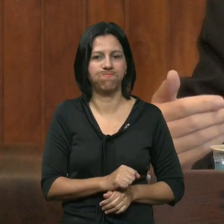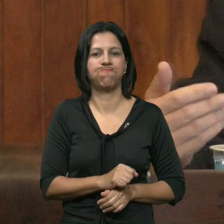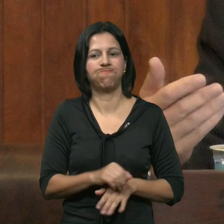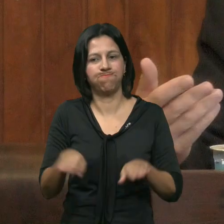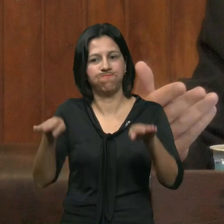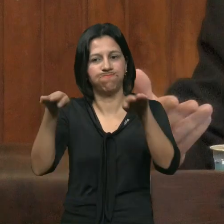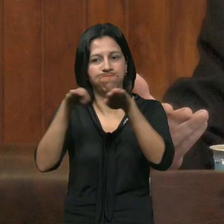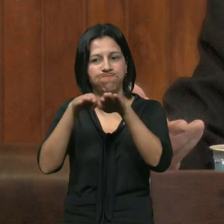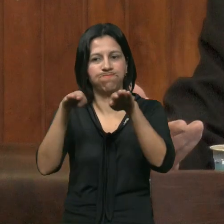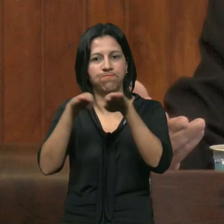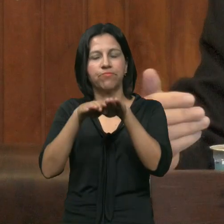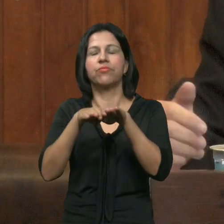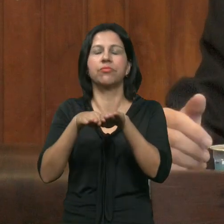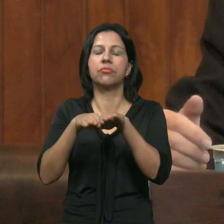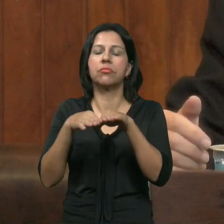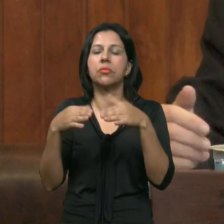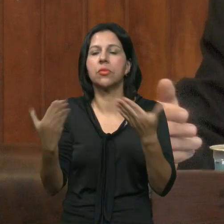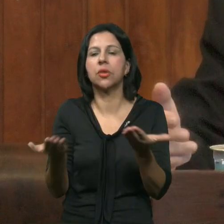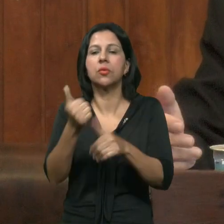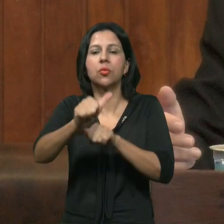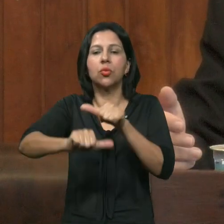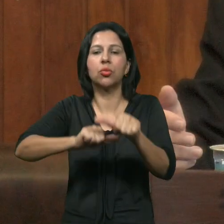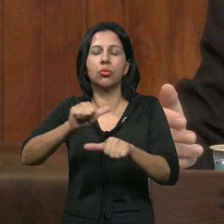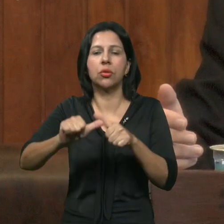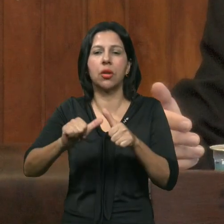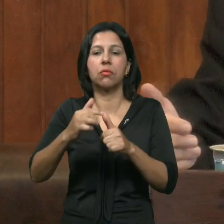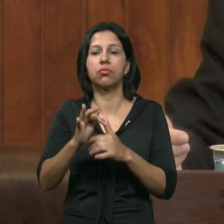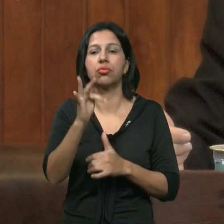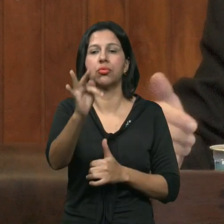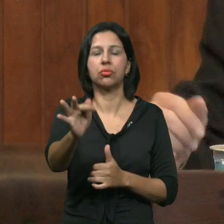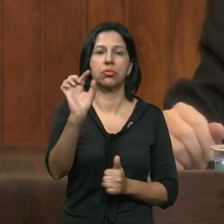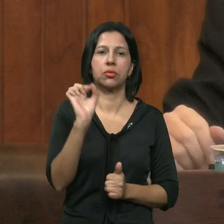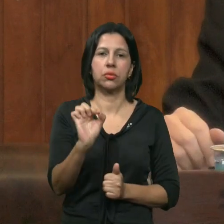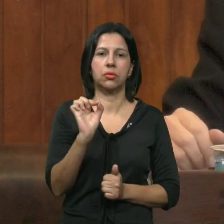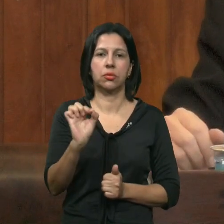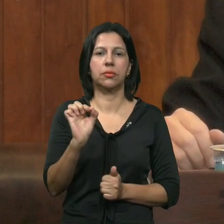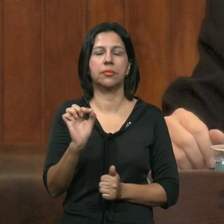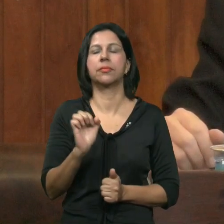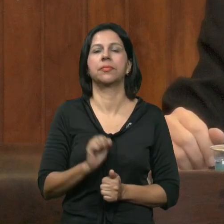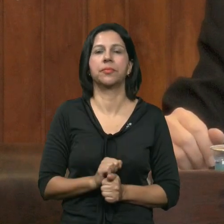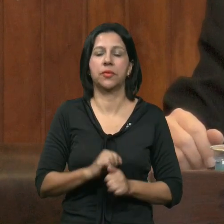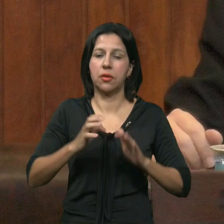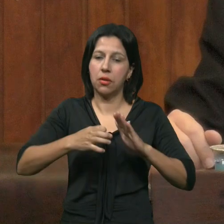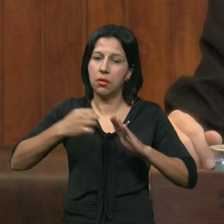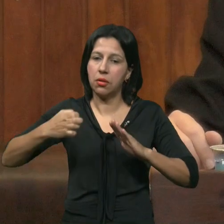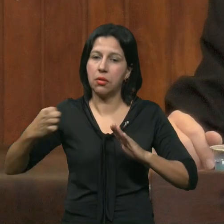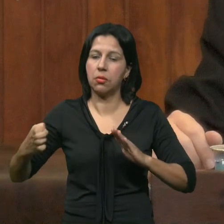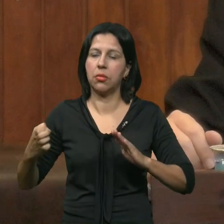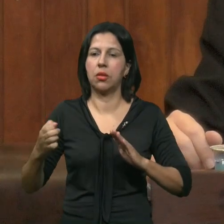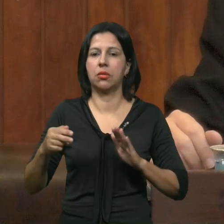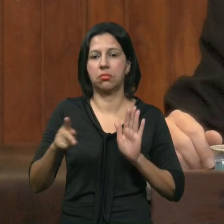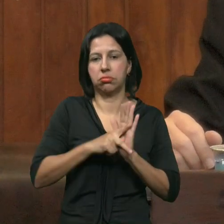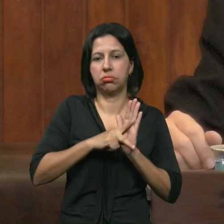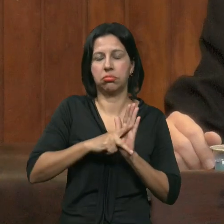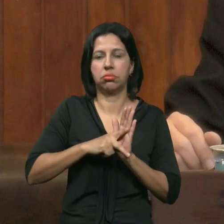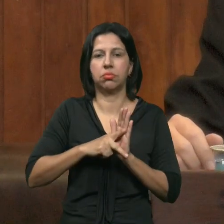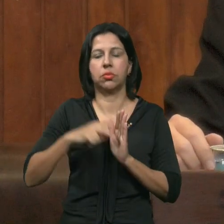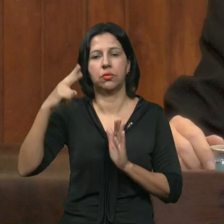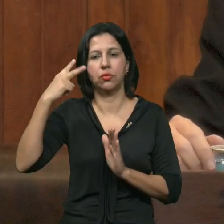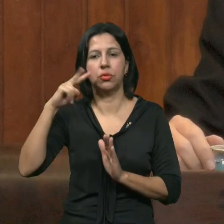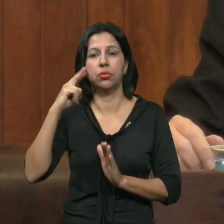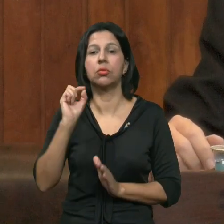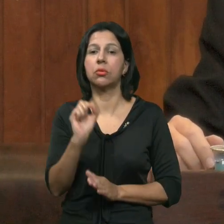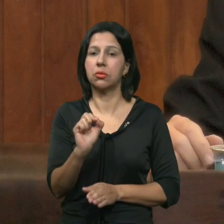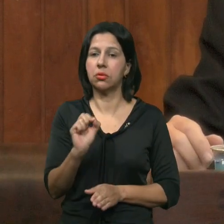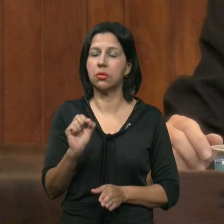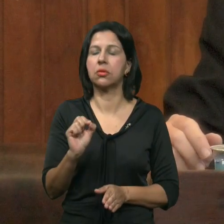que Se alterará Eventualmente Com a Emenda Do vereador É a